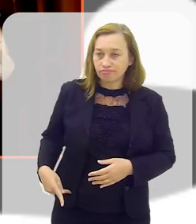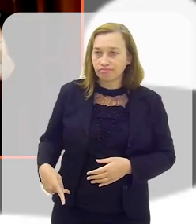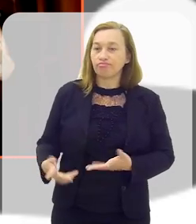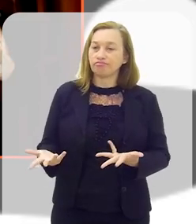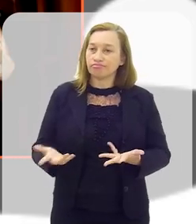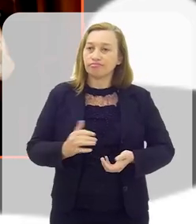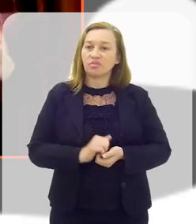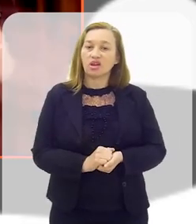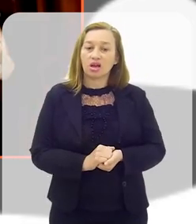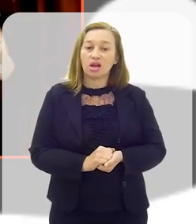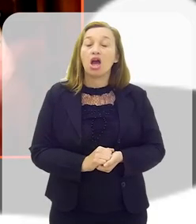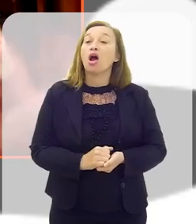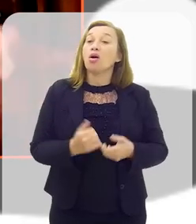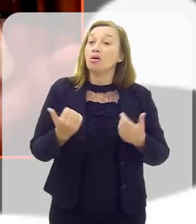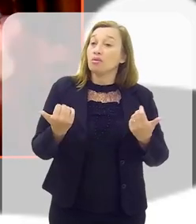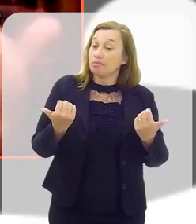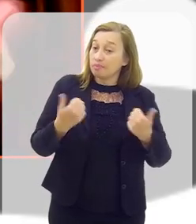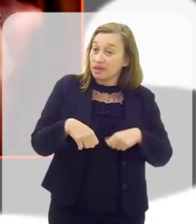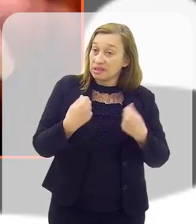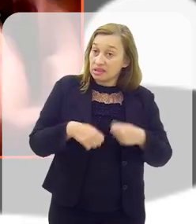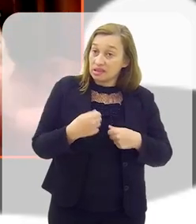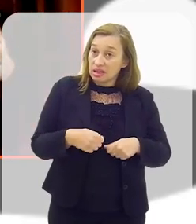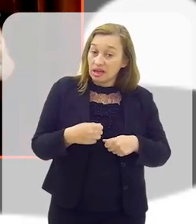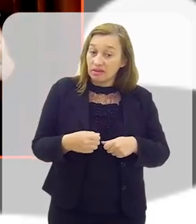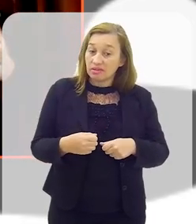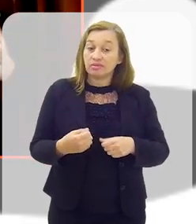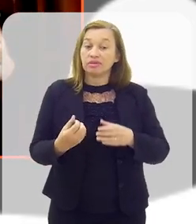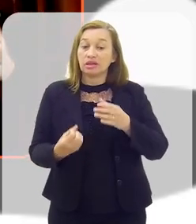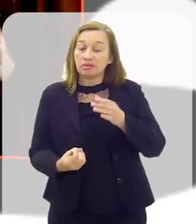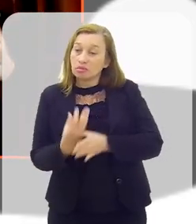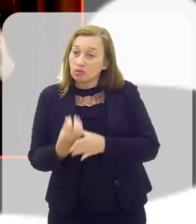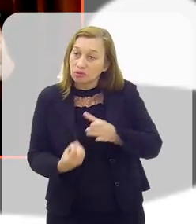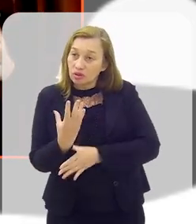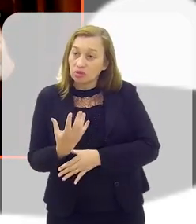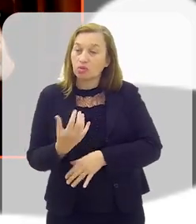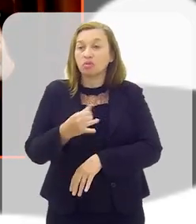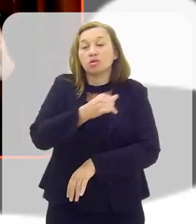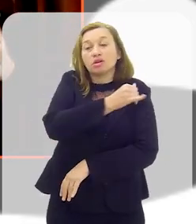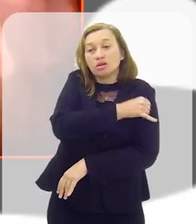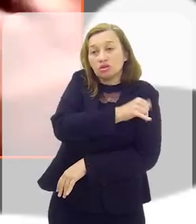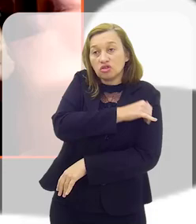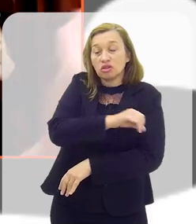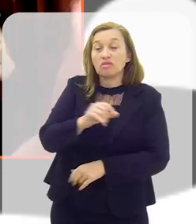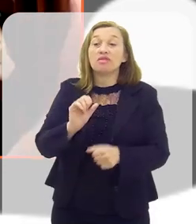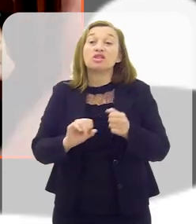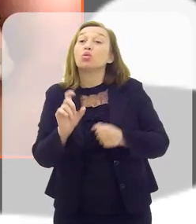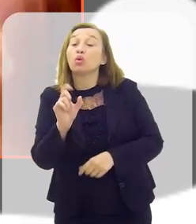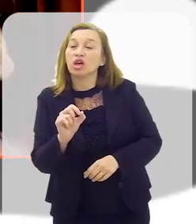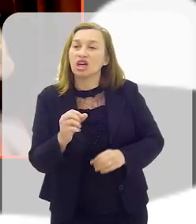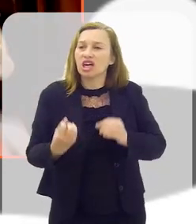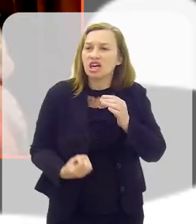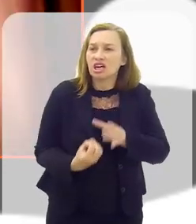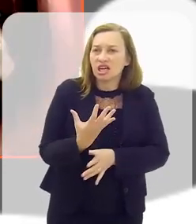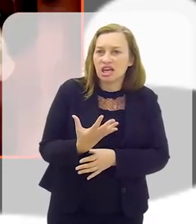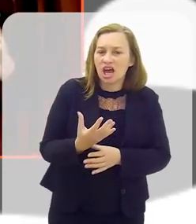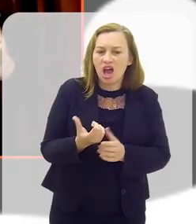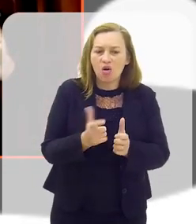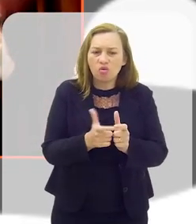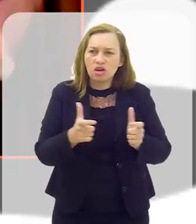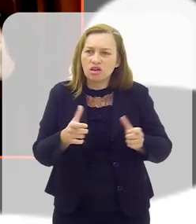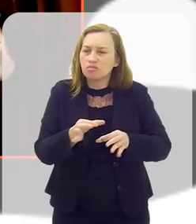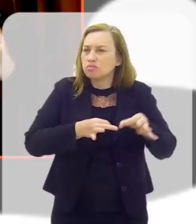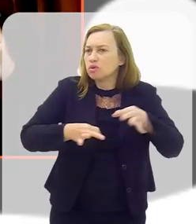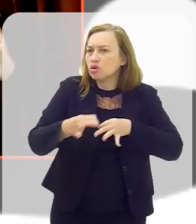Mas a gente precisava continuar promovendo o Rio de Janeiro. Então, o que a gente resolveu fazer? Criar um grande